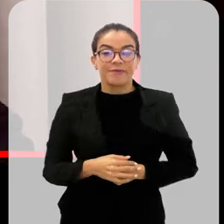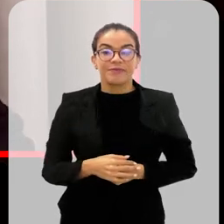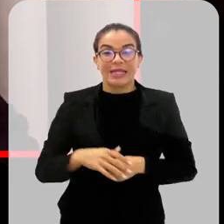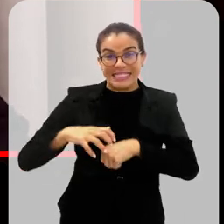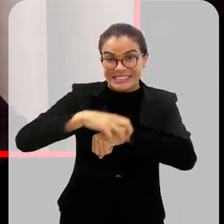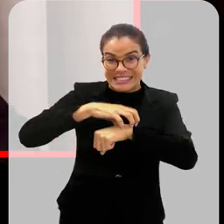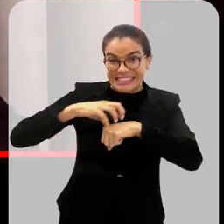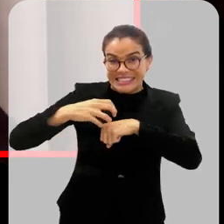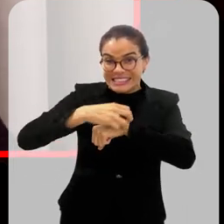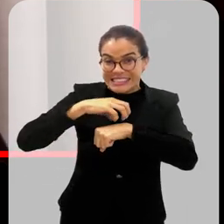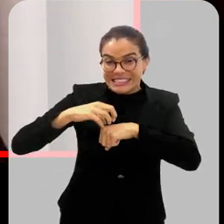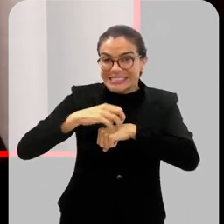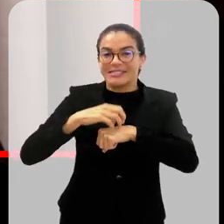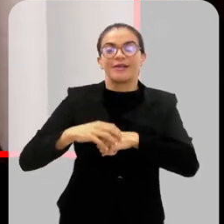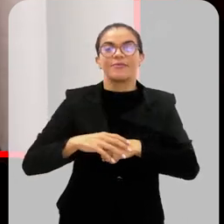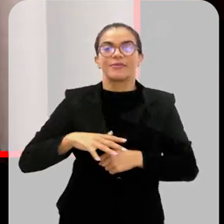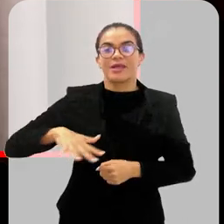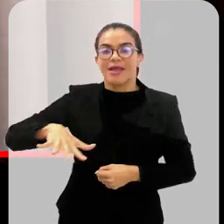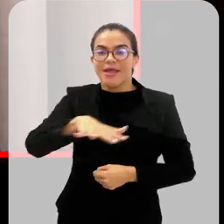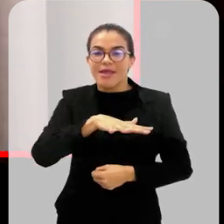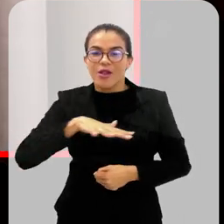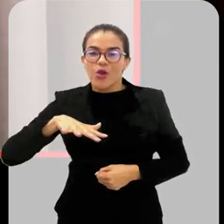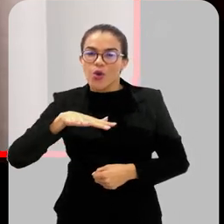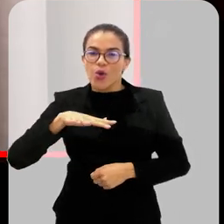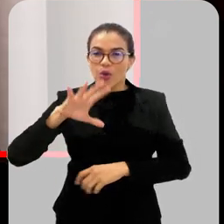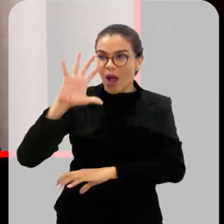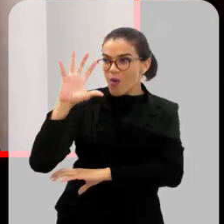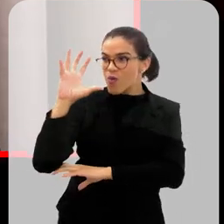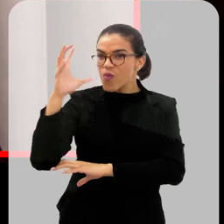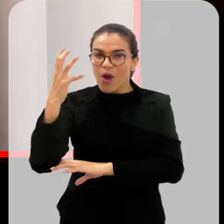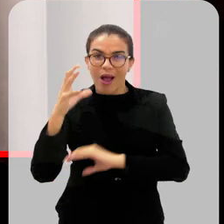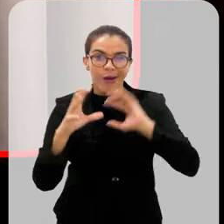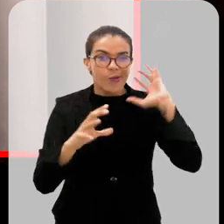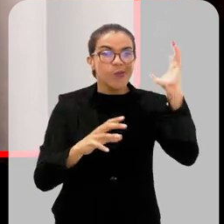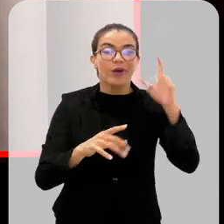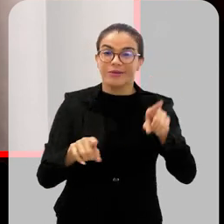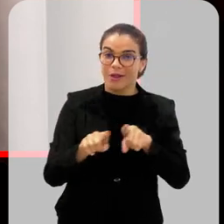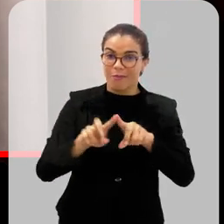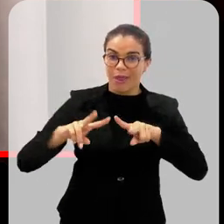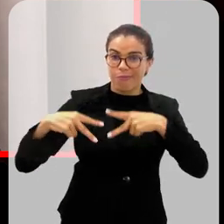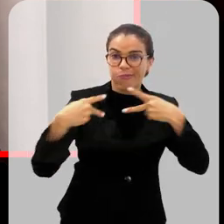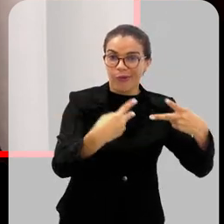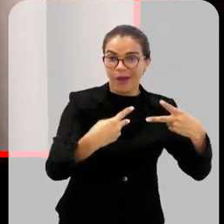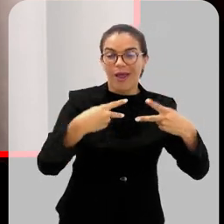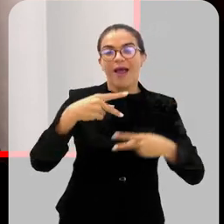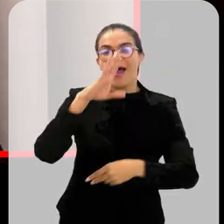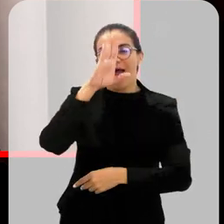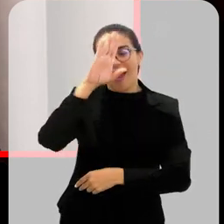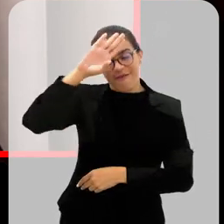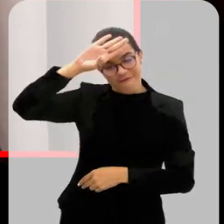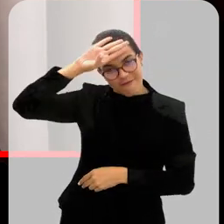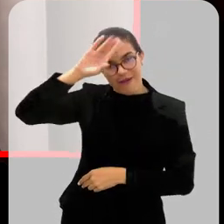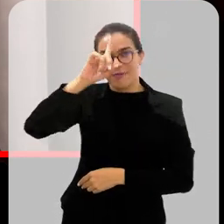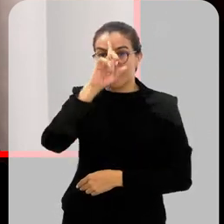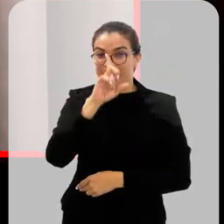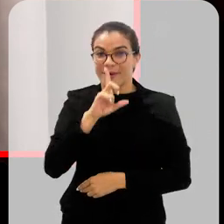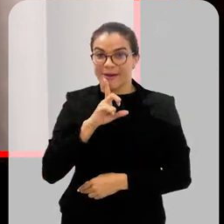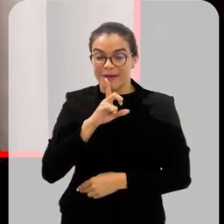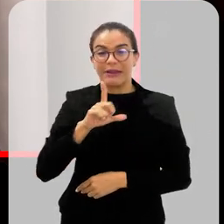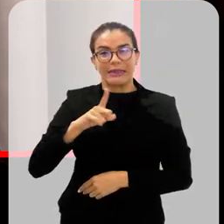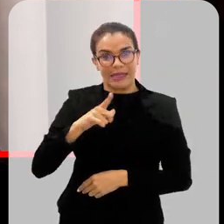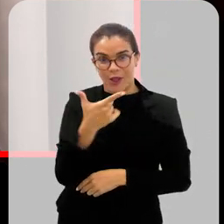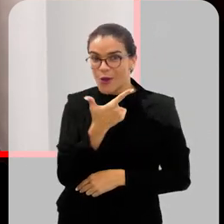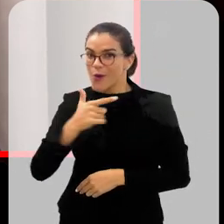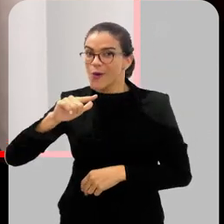constatado que até mesmo em ambientes não silvestres, ele pode carrear a febre amarela. E existem ainda outras